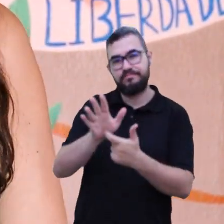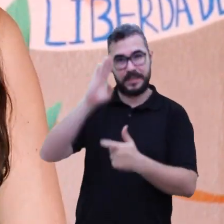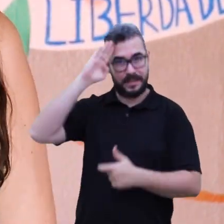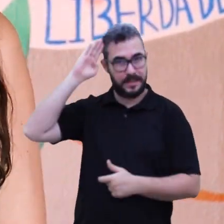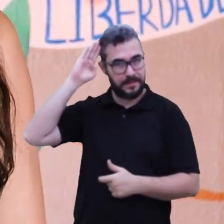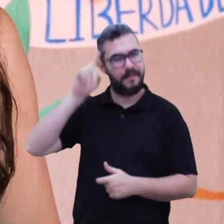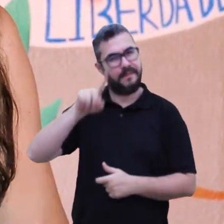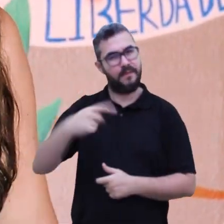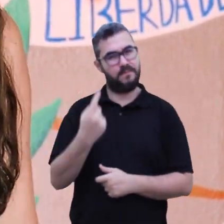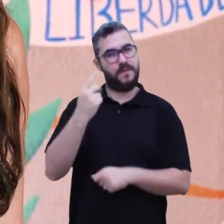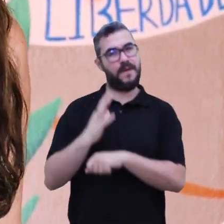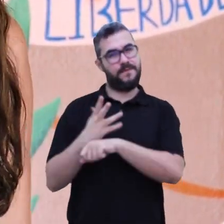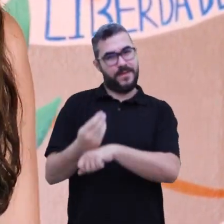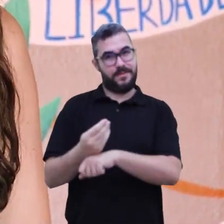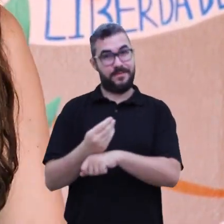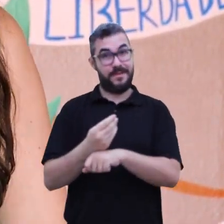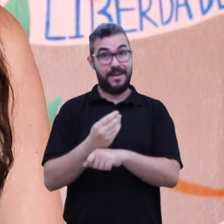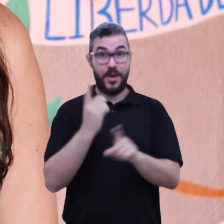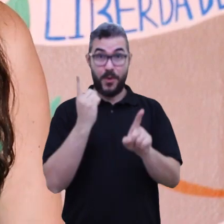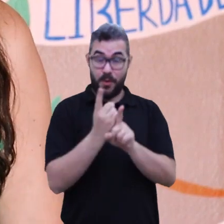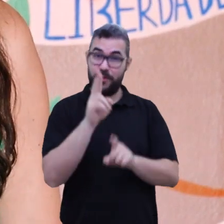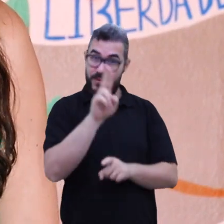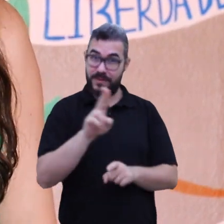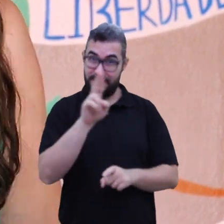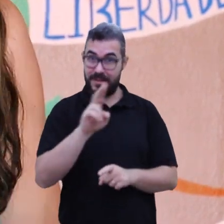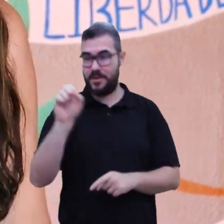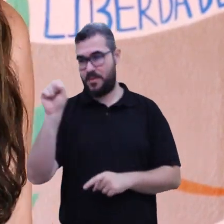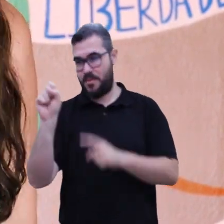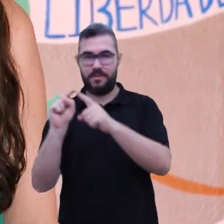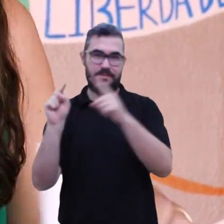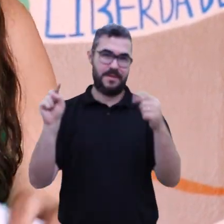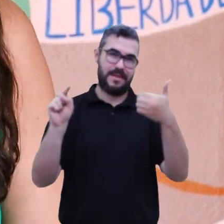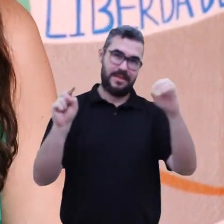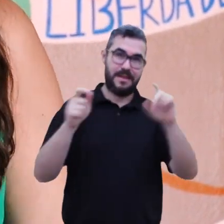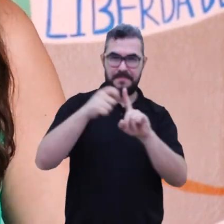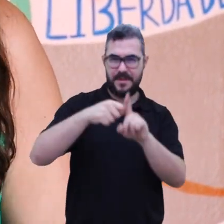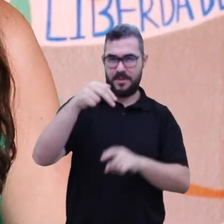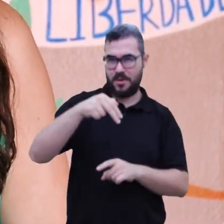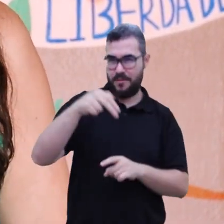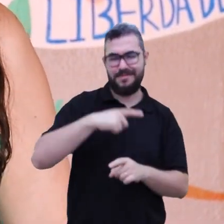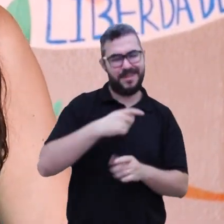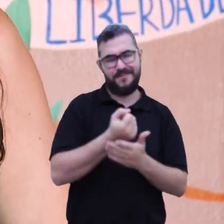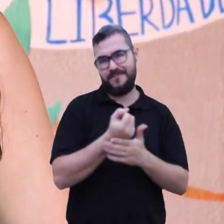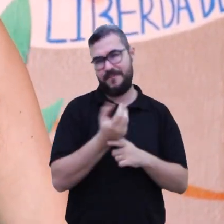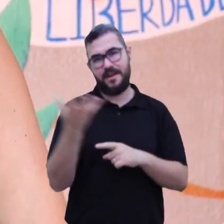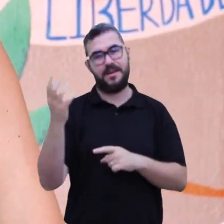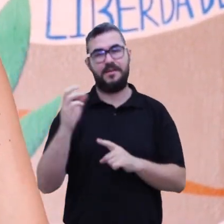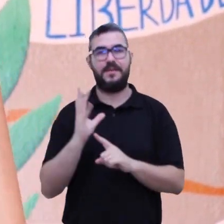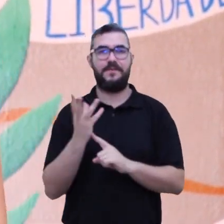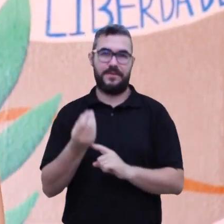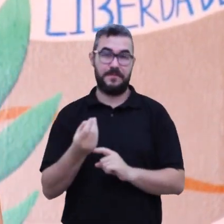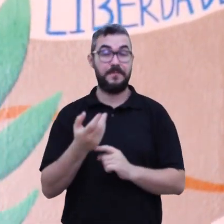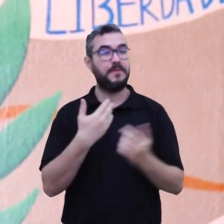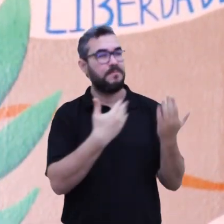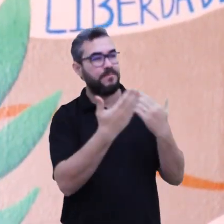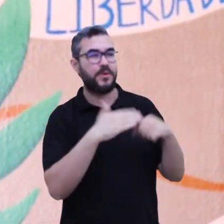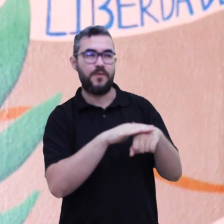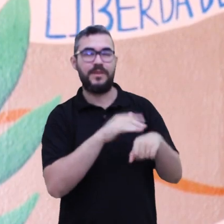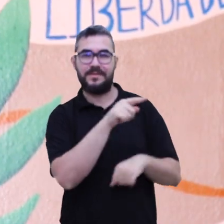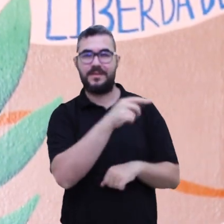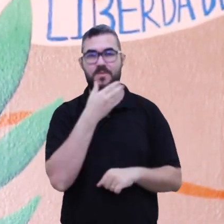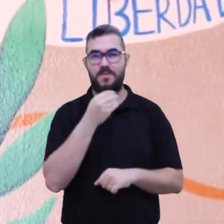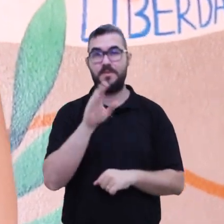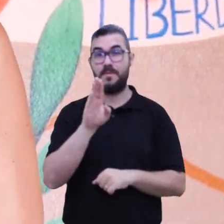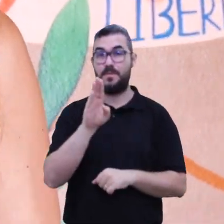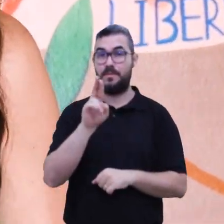um dos eventos que vão acontecer durante os encontros universitários de 8 a 10 de novembro deste ano. E a gente vai conversar um pouquinho sobre